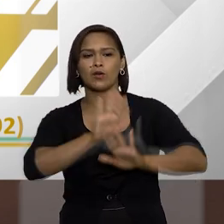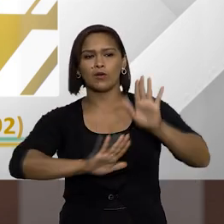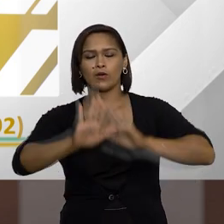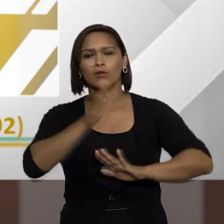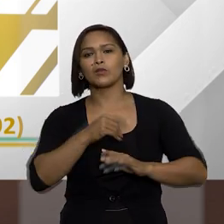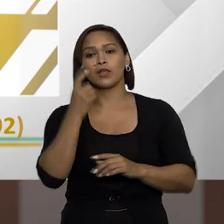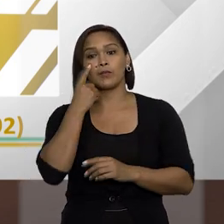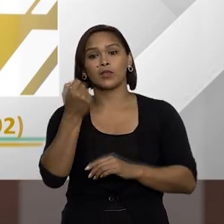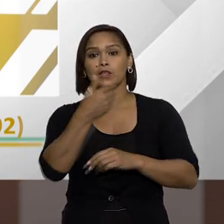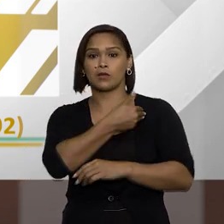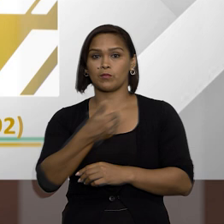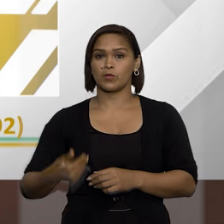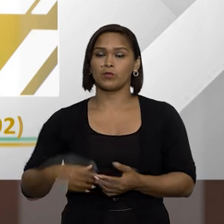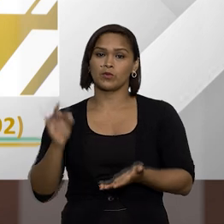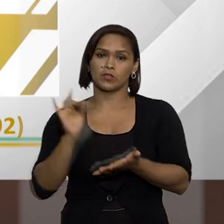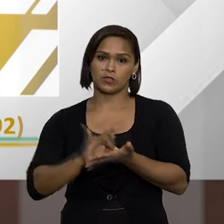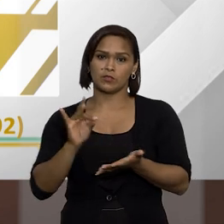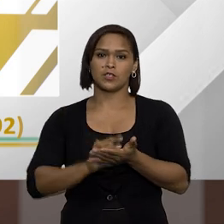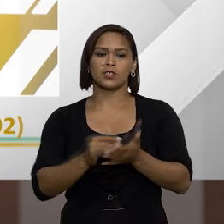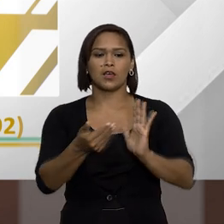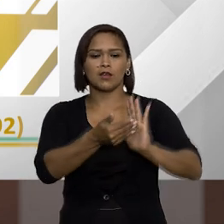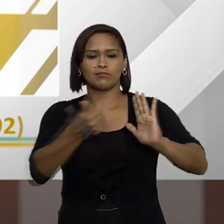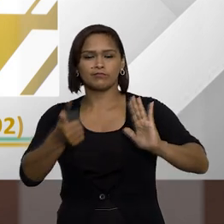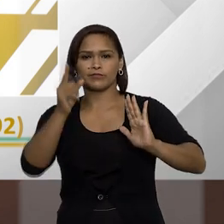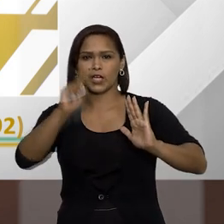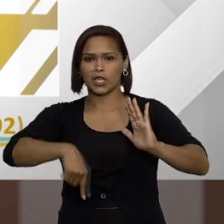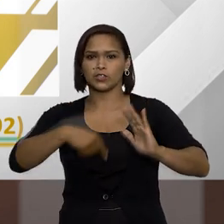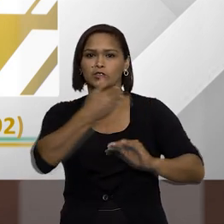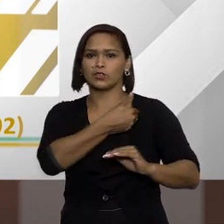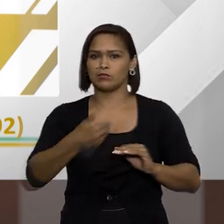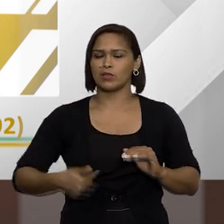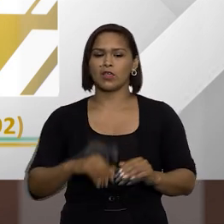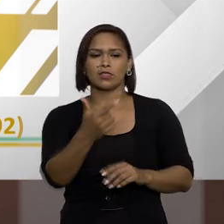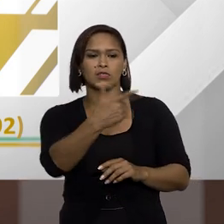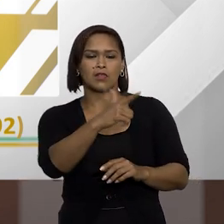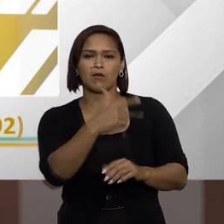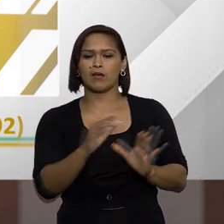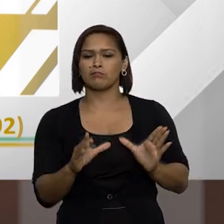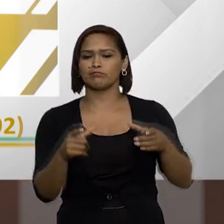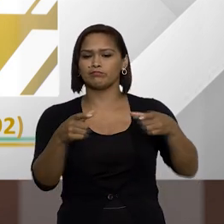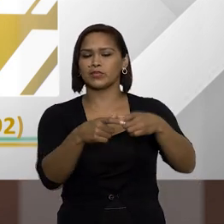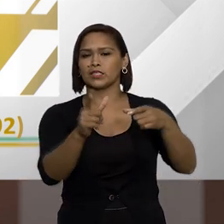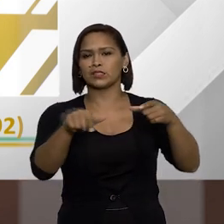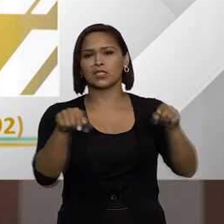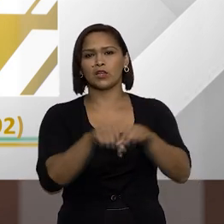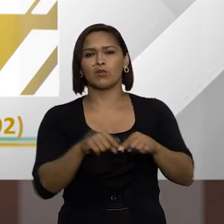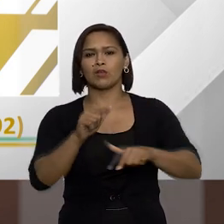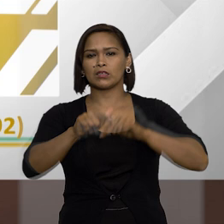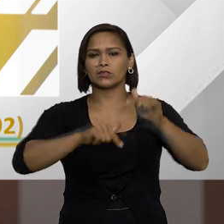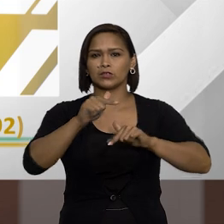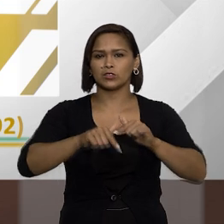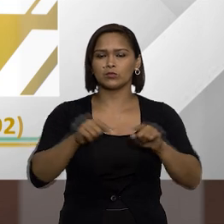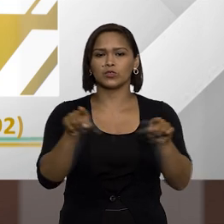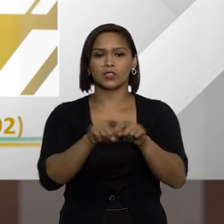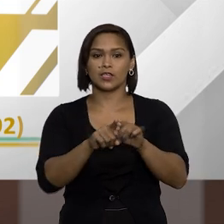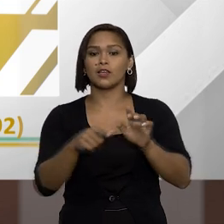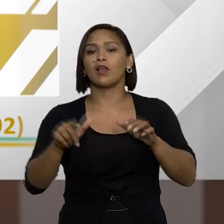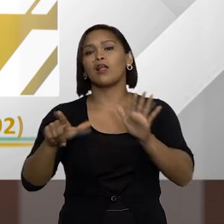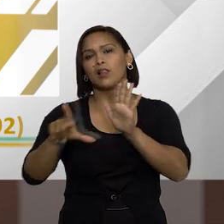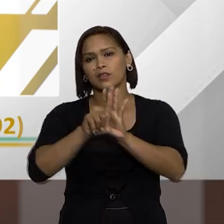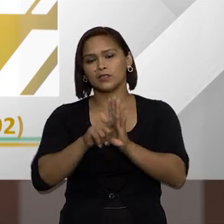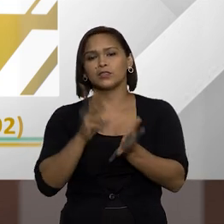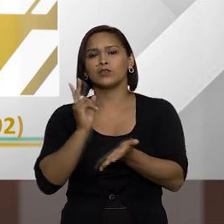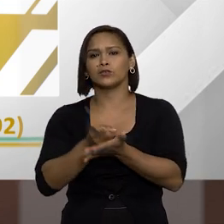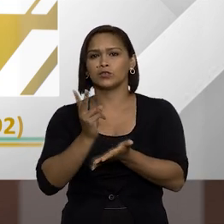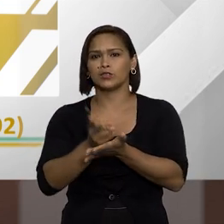zelo pelo interesse público realmente serão extirpados do serviço público realmente não é para ter lugar esse tipo de atuação e a legislação sim tem que